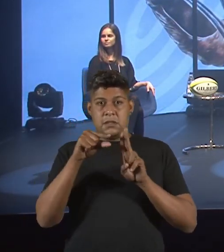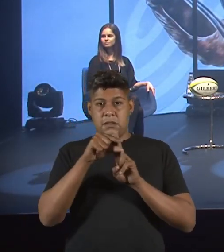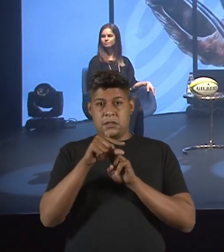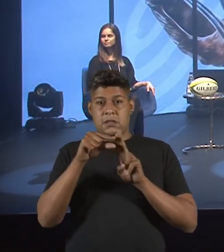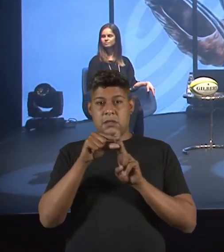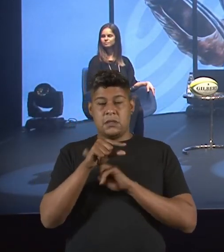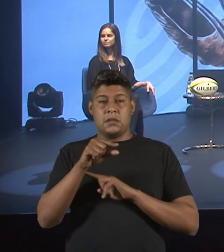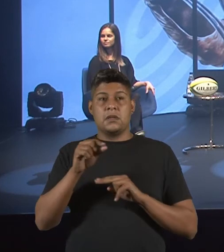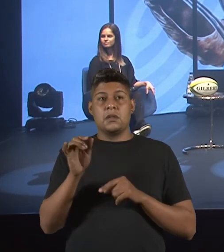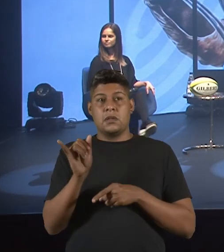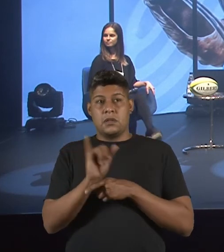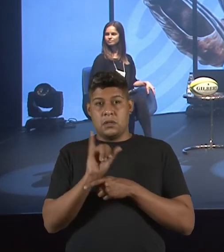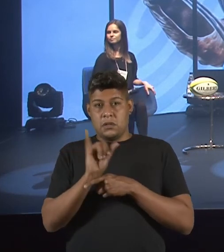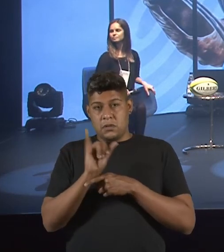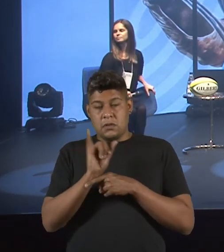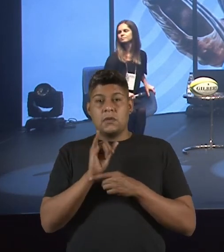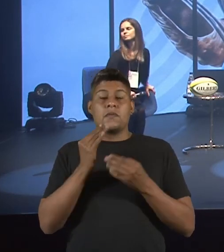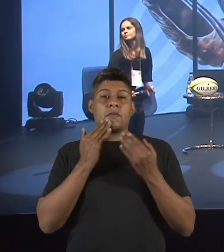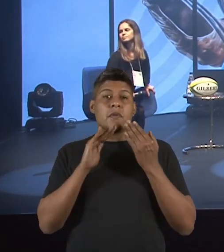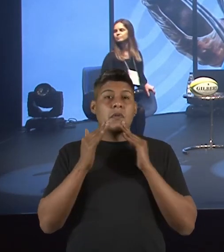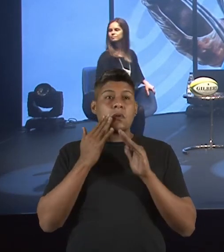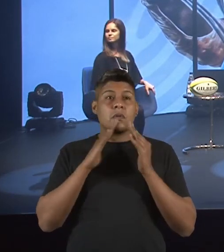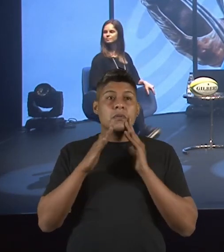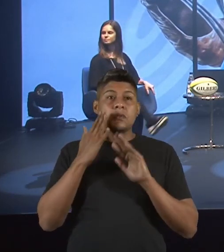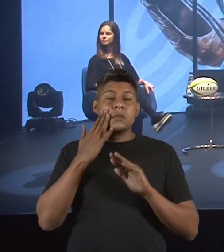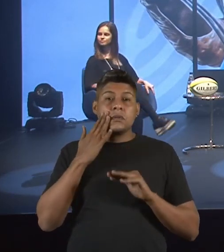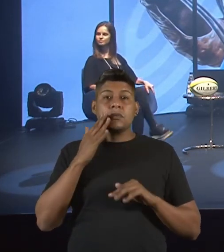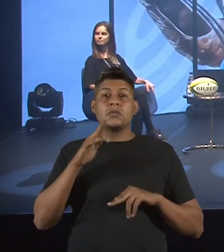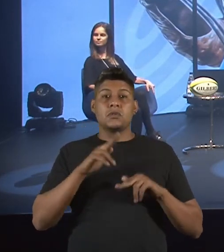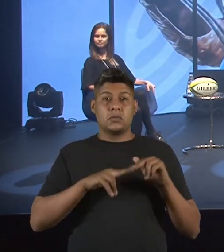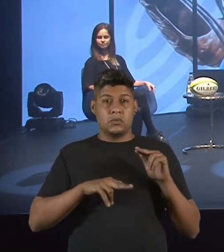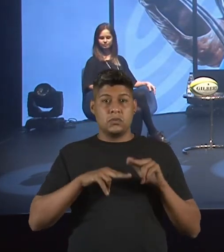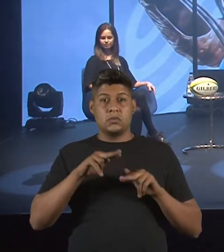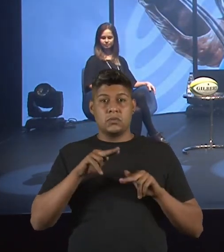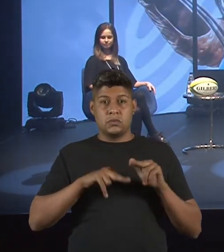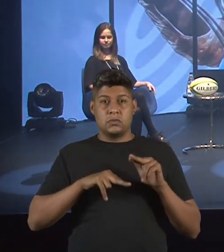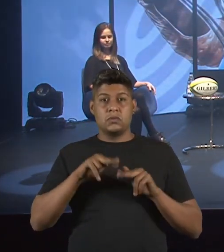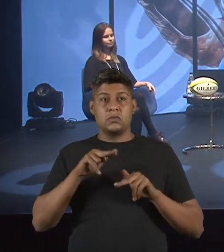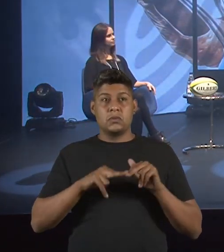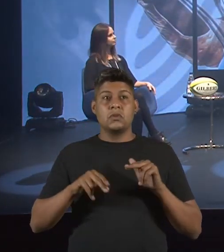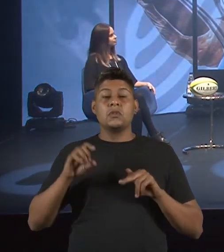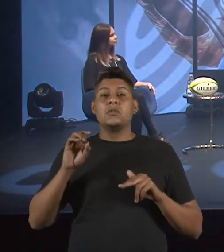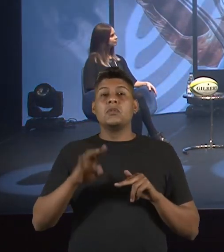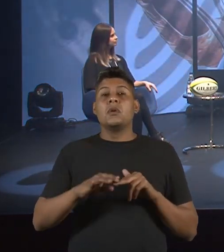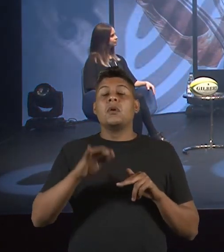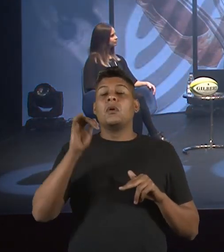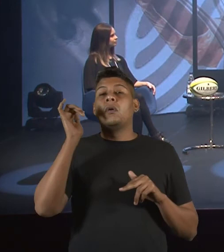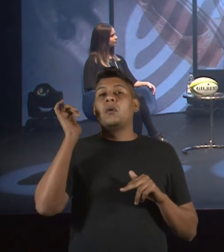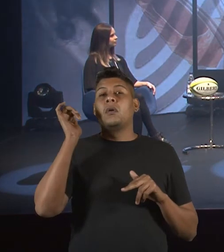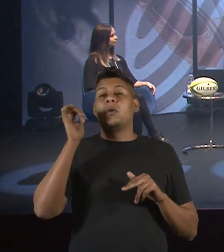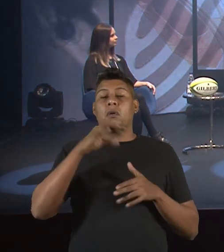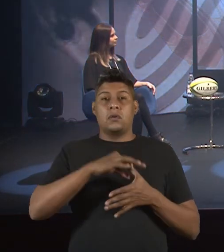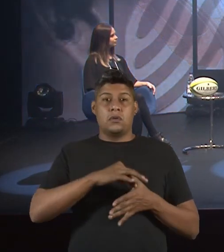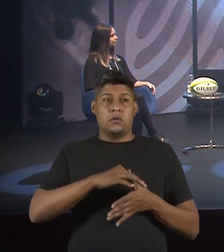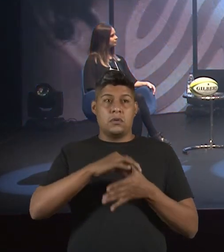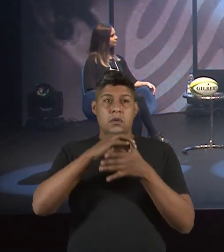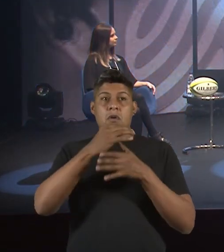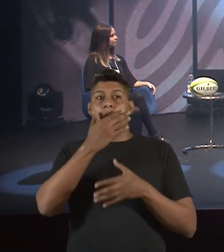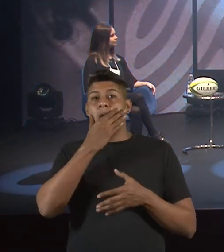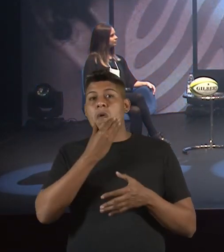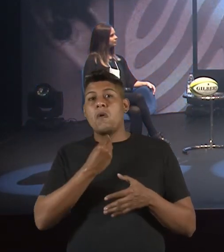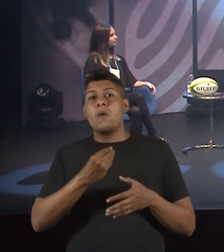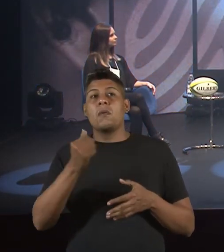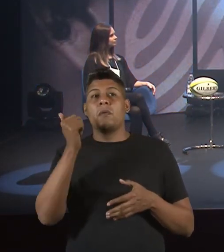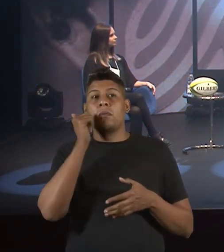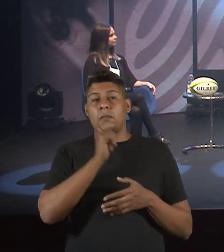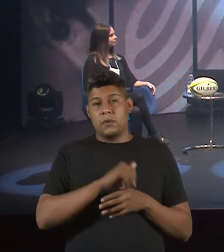Facebook. E eu decidi que, em junho, eu ia fazer um programa só com líderes, homens e